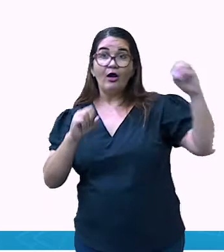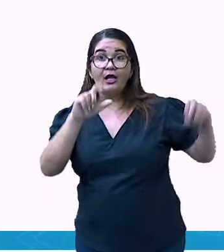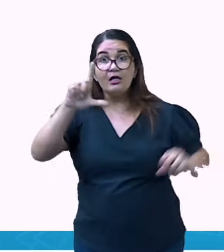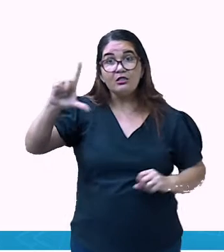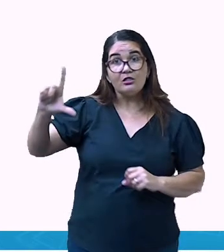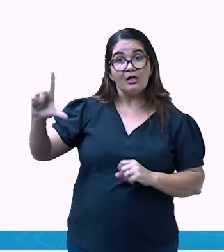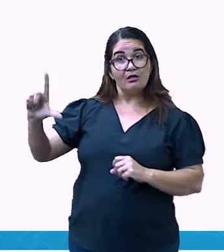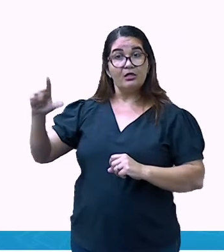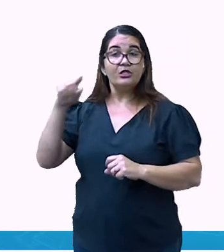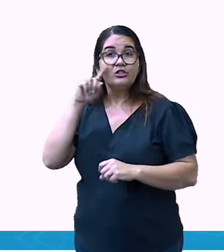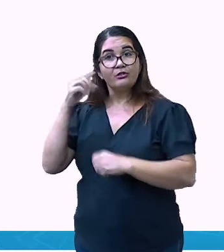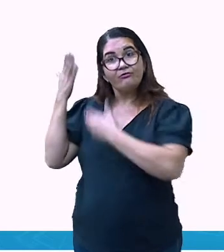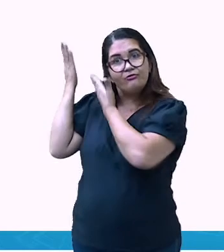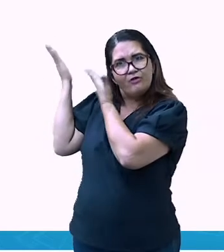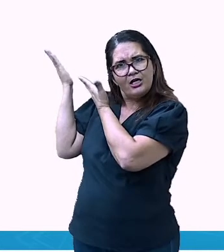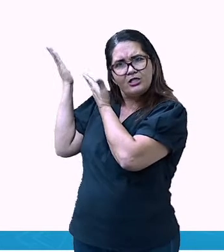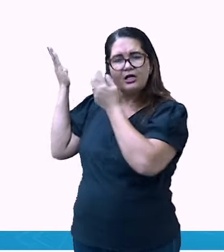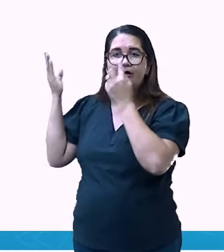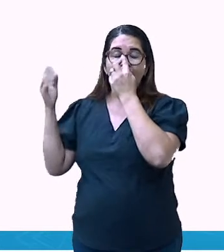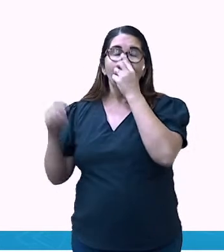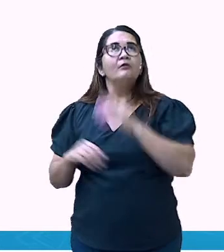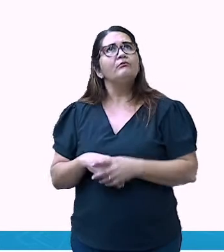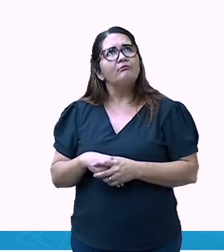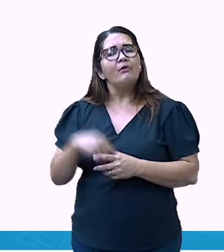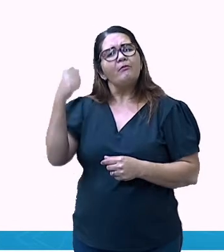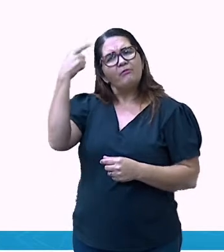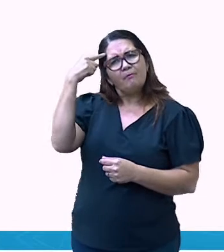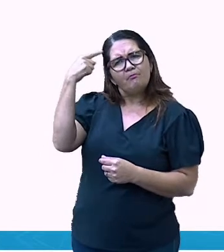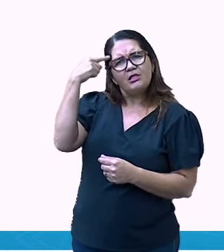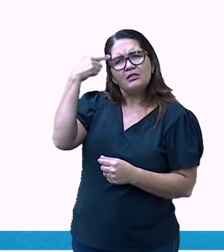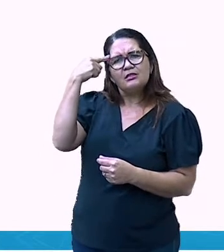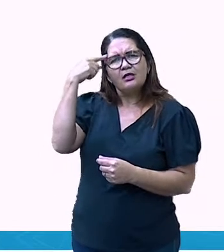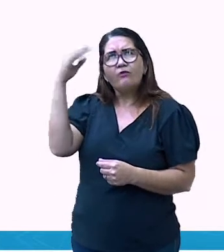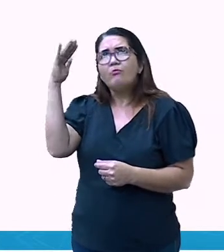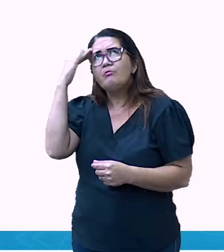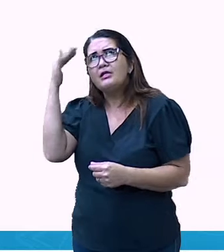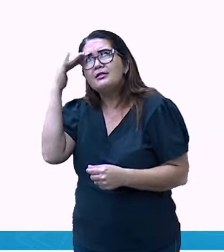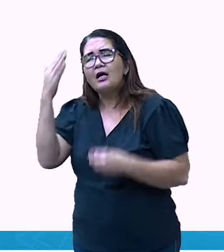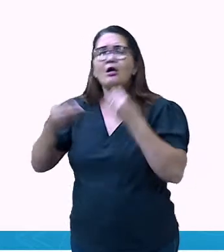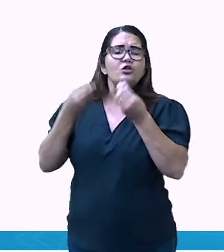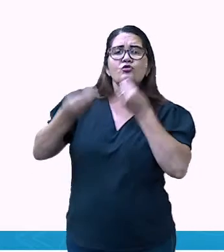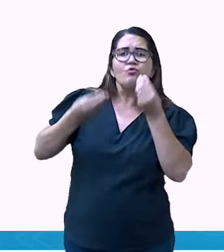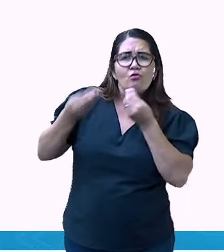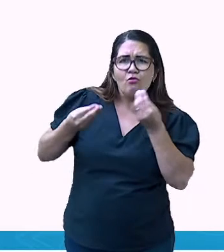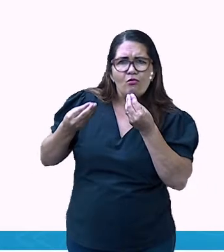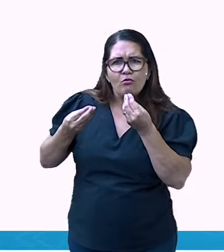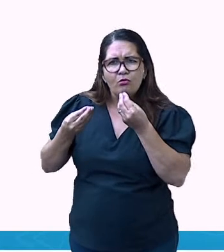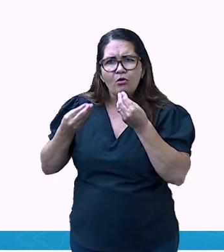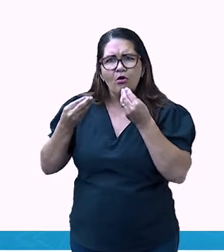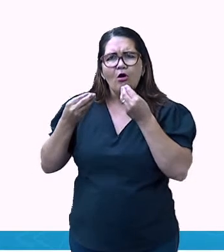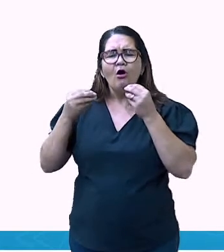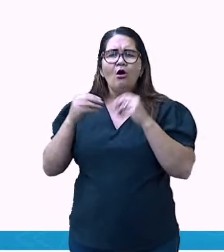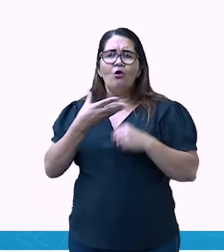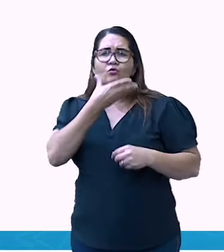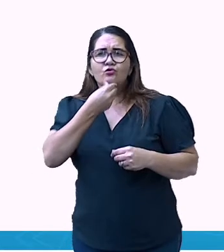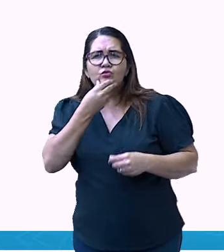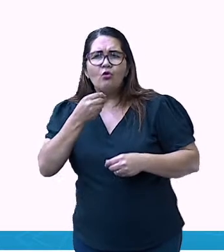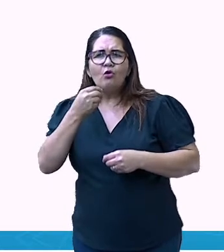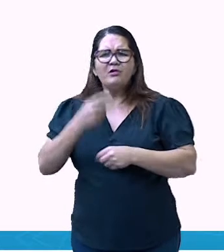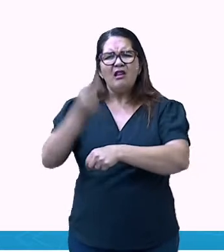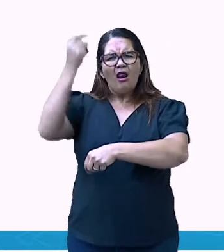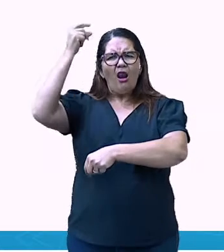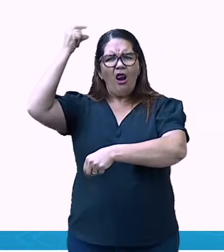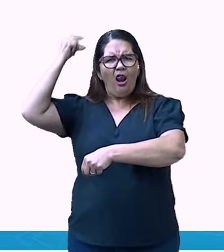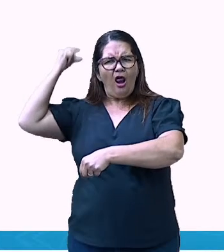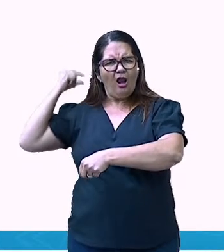se orientavam, então, os navegadores antigamente, né? Eles não tinham bússola, eles não tinham GPS e eles